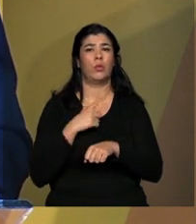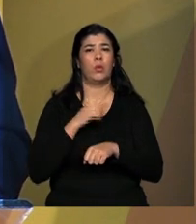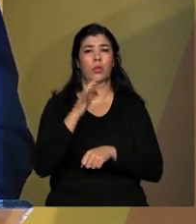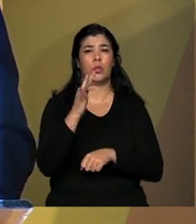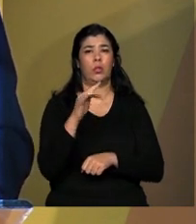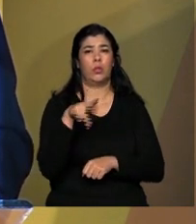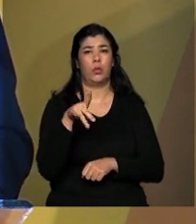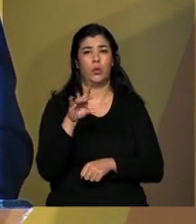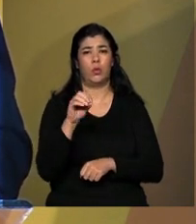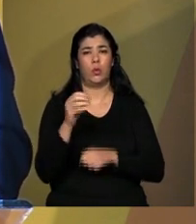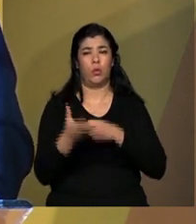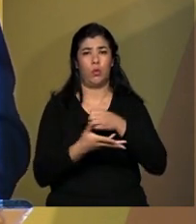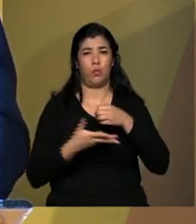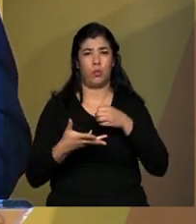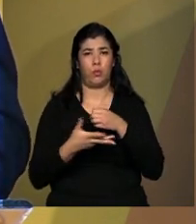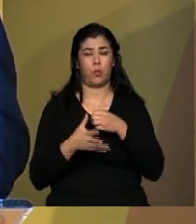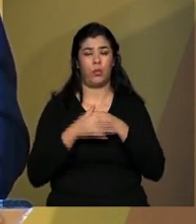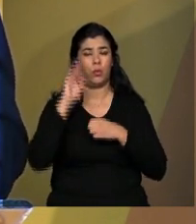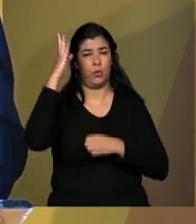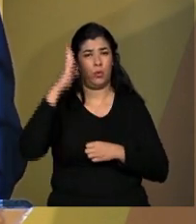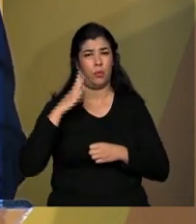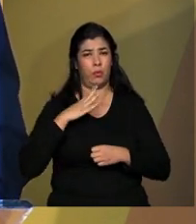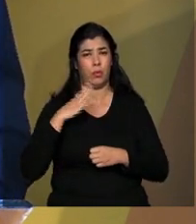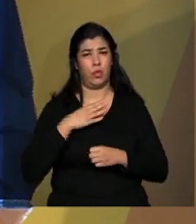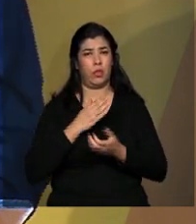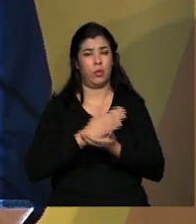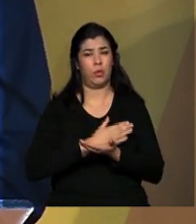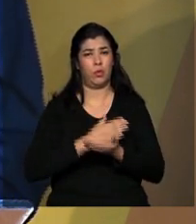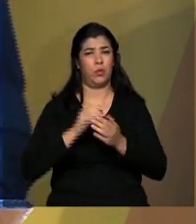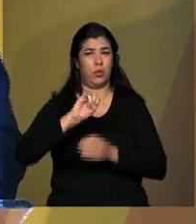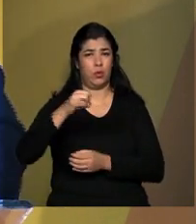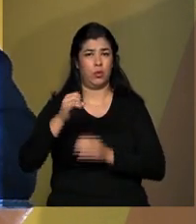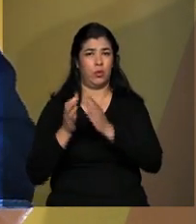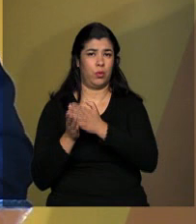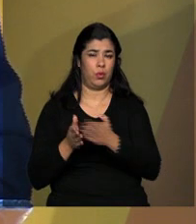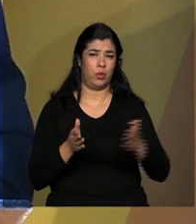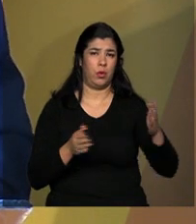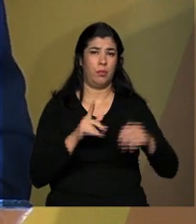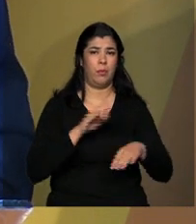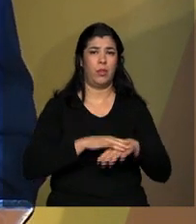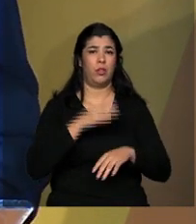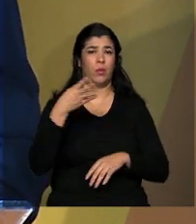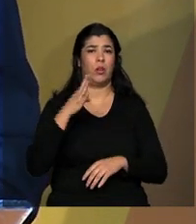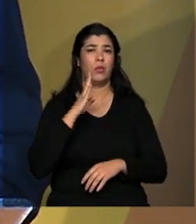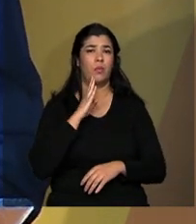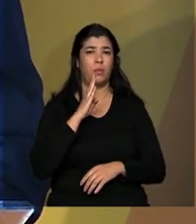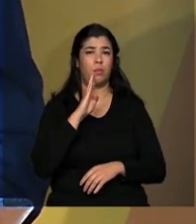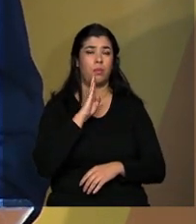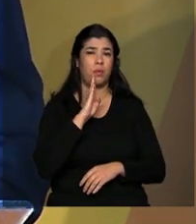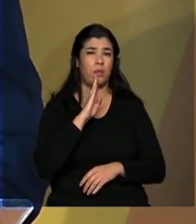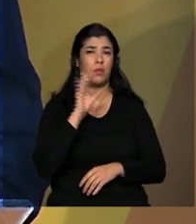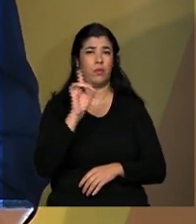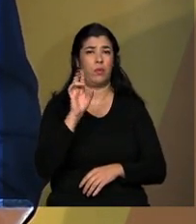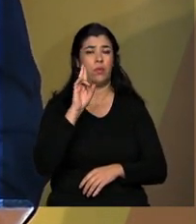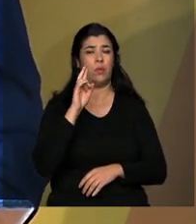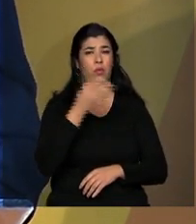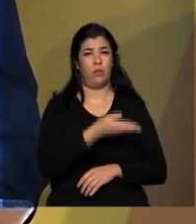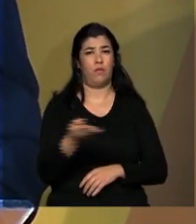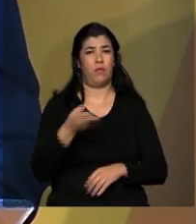mais de 4 bilhões de dólares foram angariados dos investidores norte-americanos.